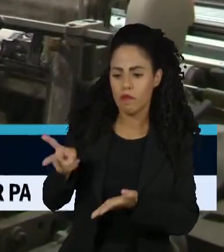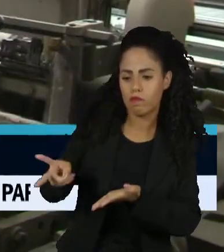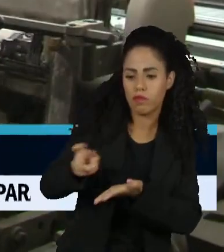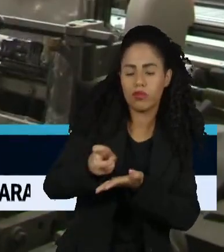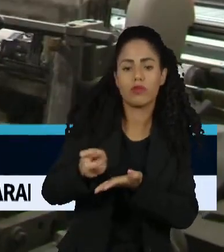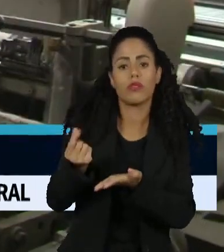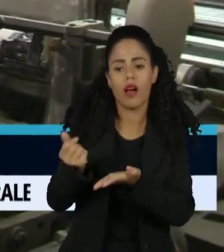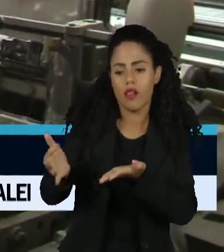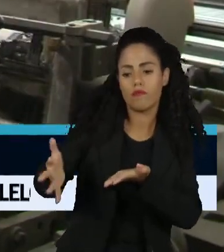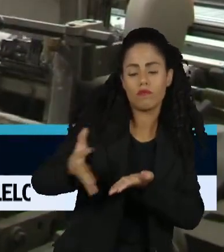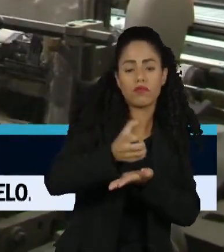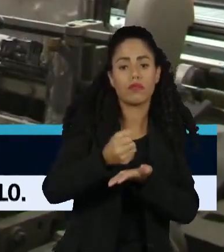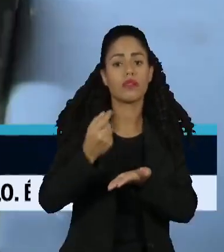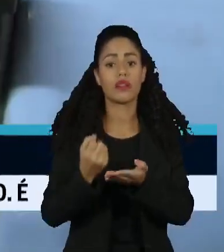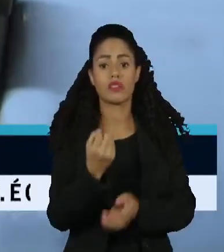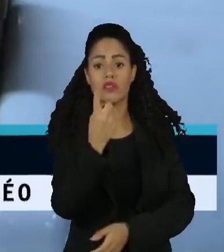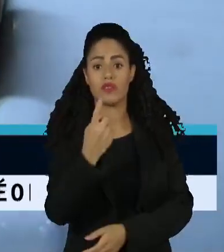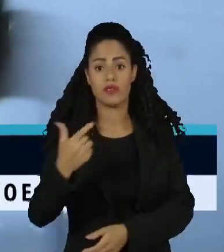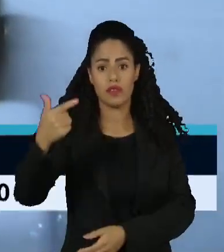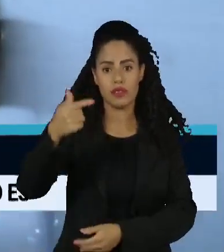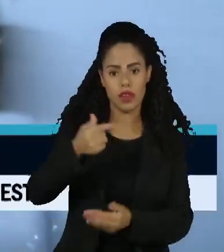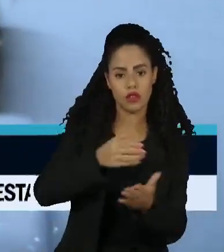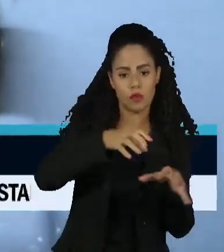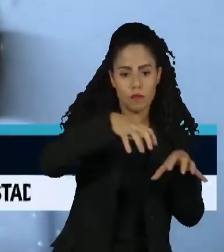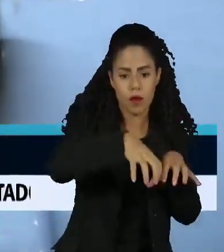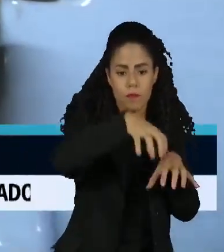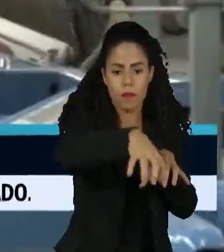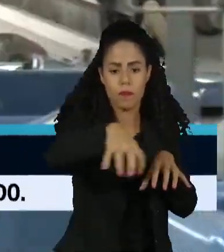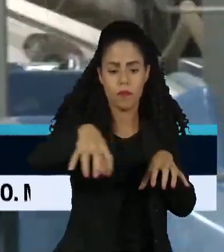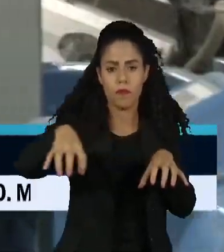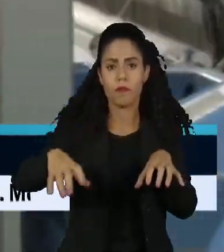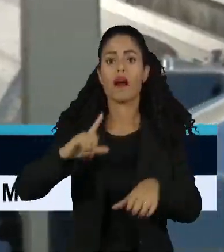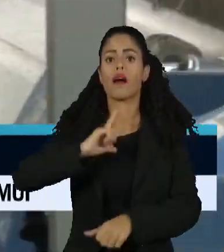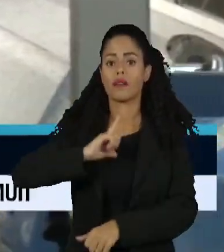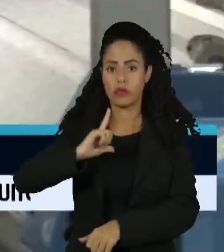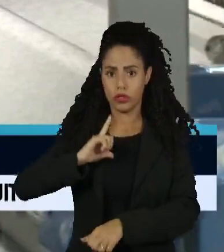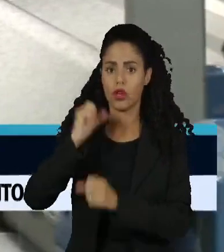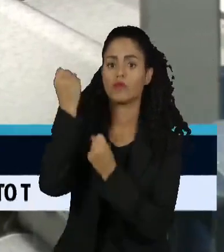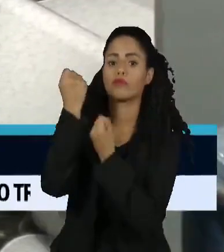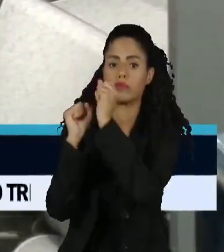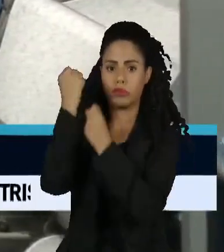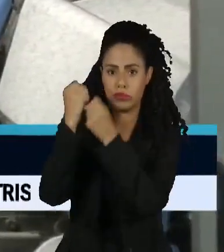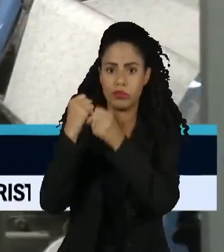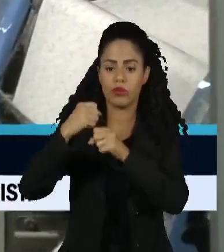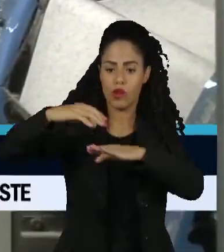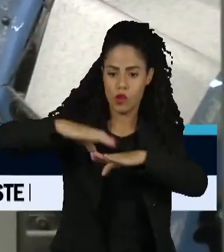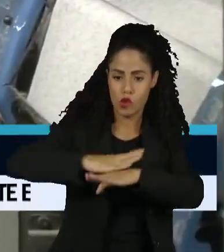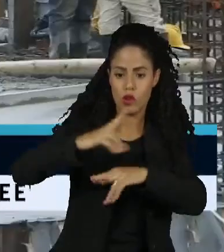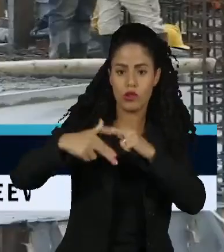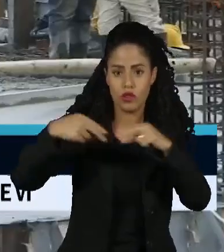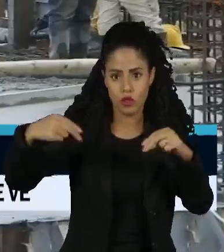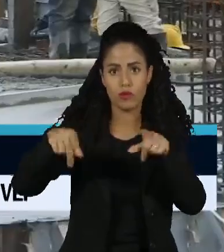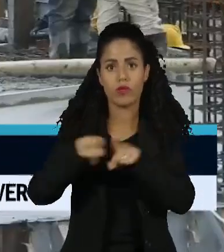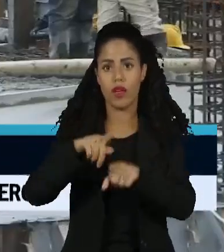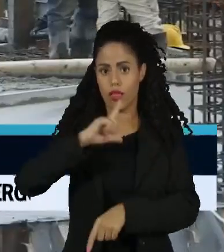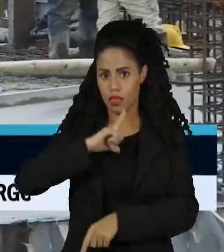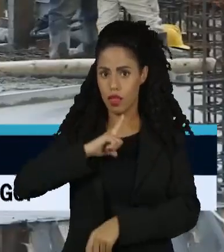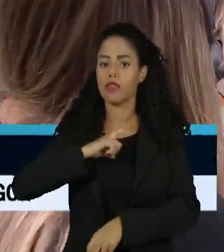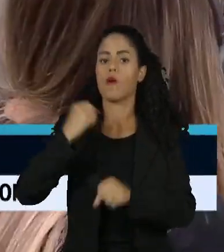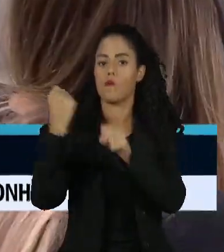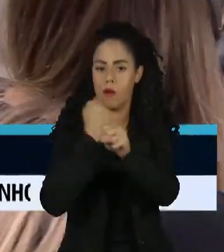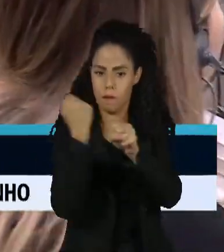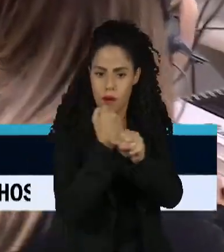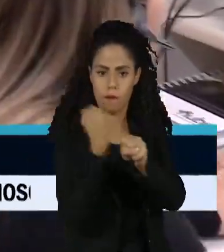medida beneficia 17 setores, entre eles, indústrias de calçados e têxtil, construção